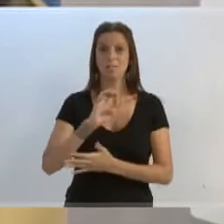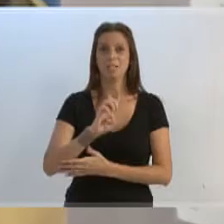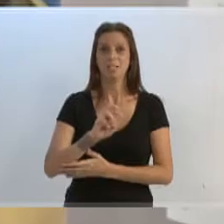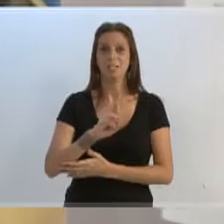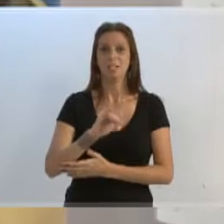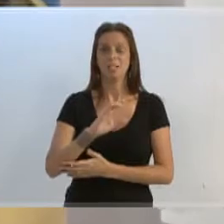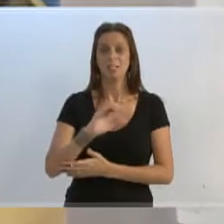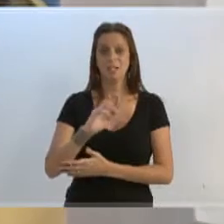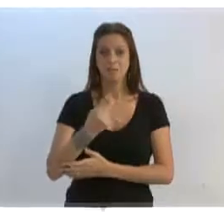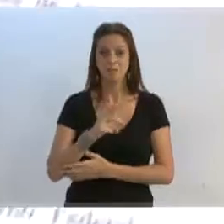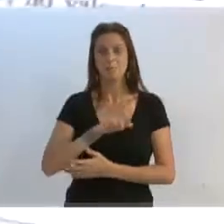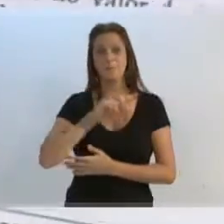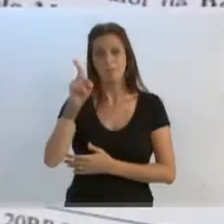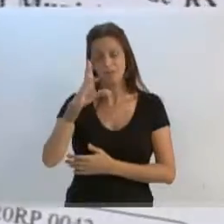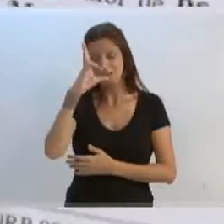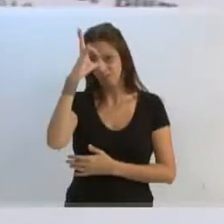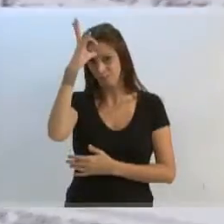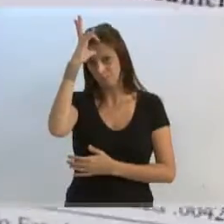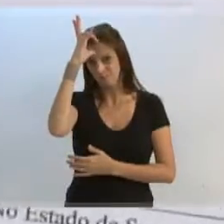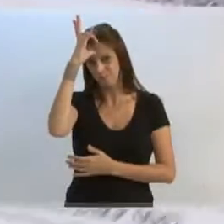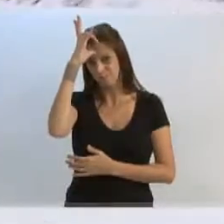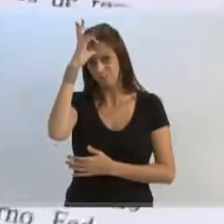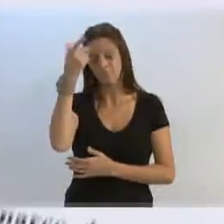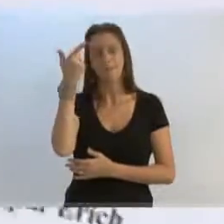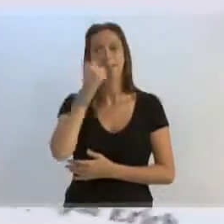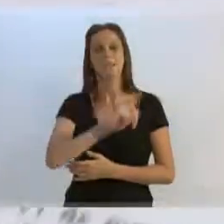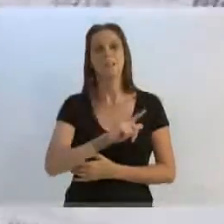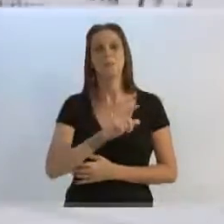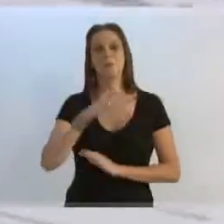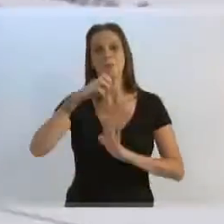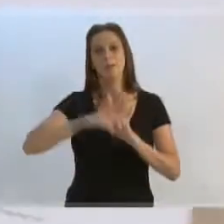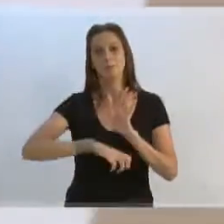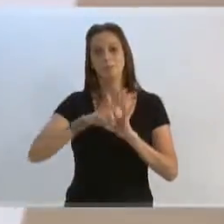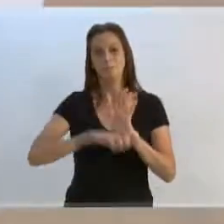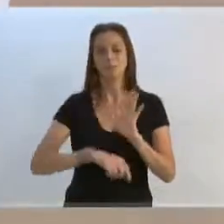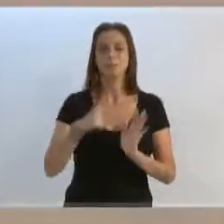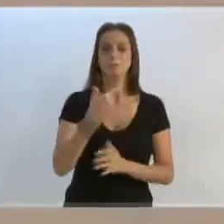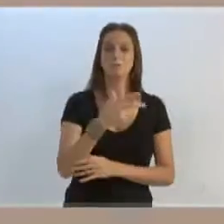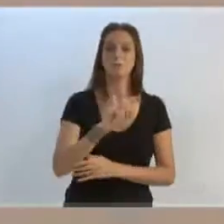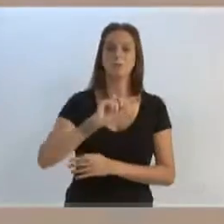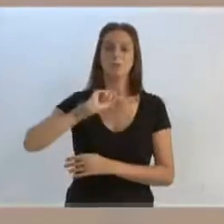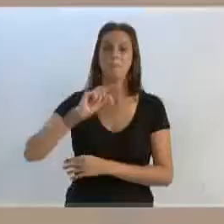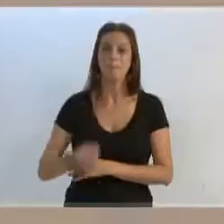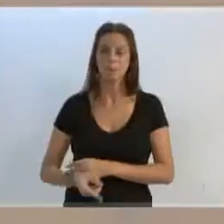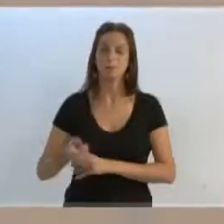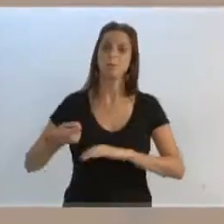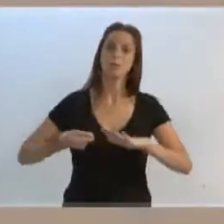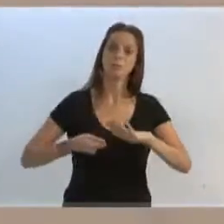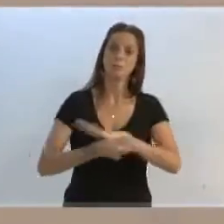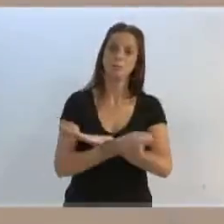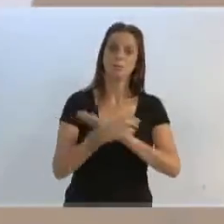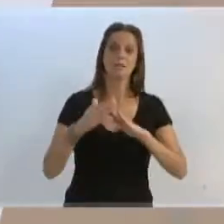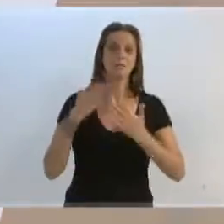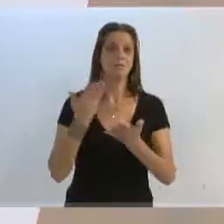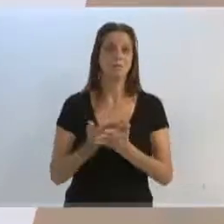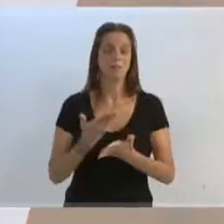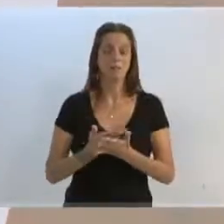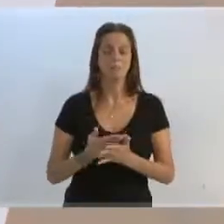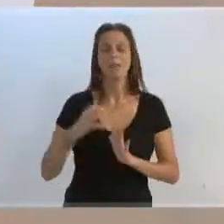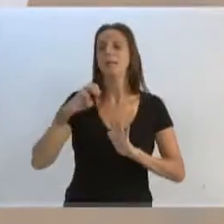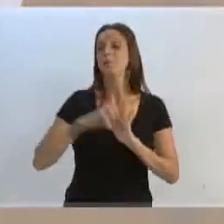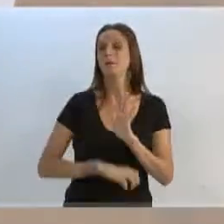Clabunde, localizada lá na Vila Itopava, acaba de receber uma emenda de 250 mil para investimento na escola. Essa emenda,